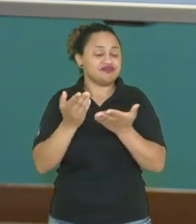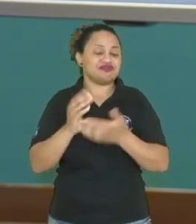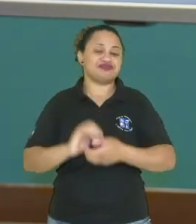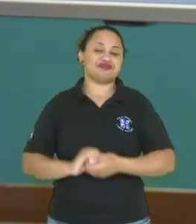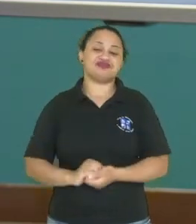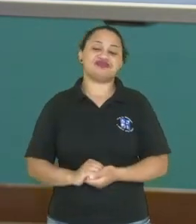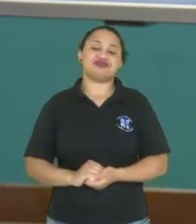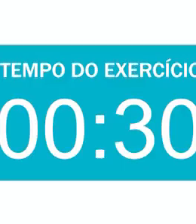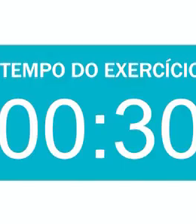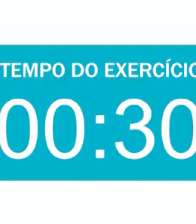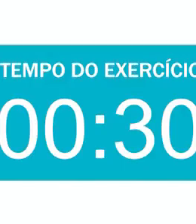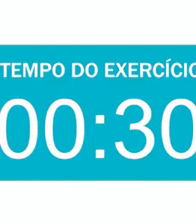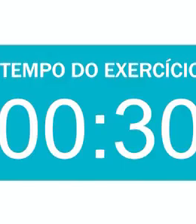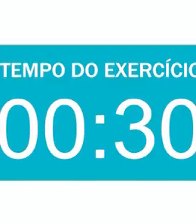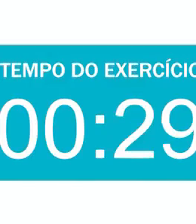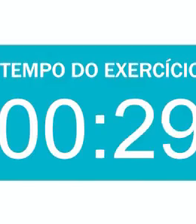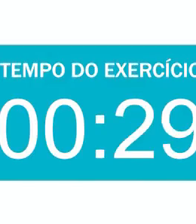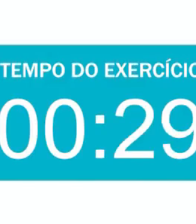já!